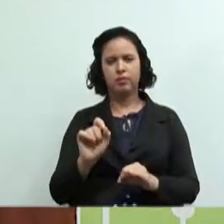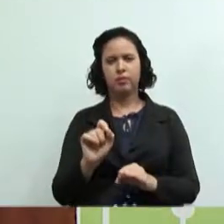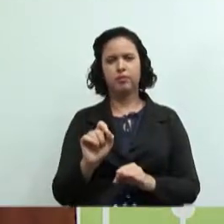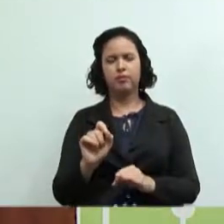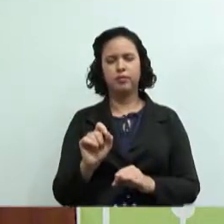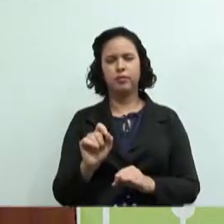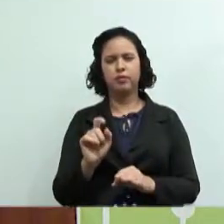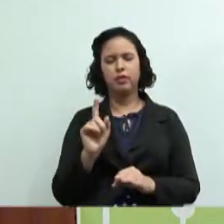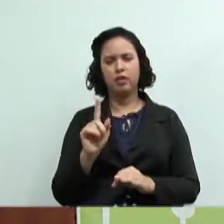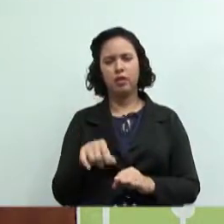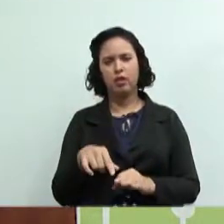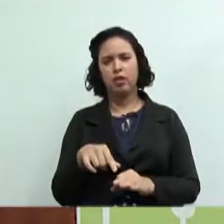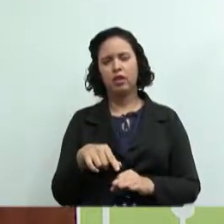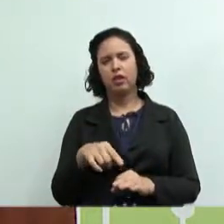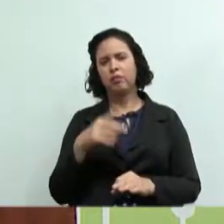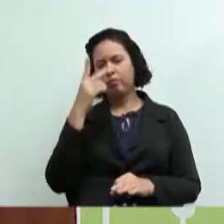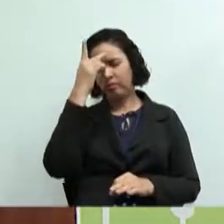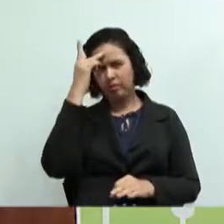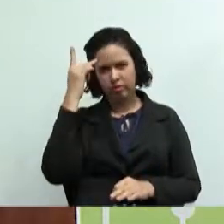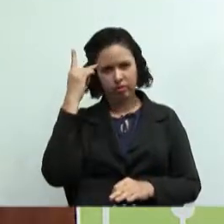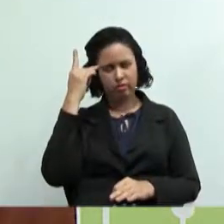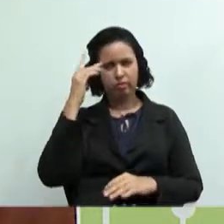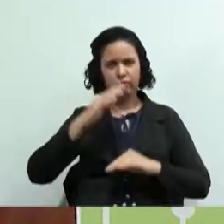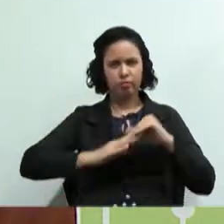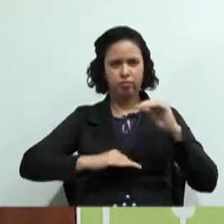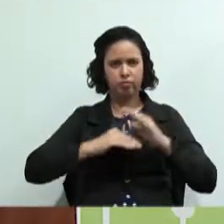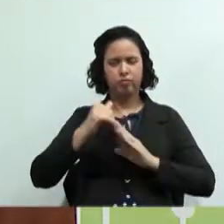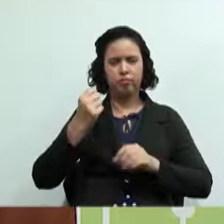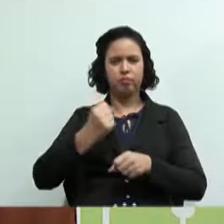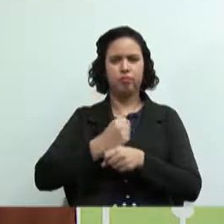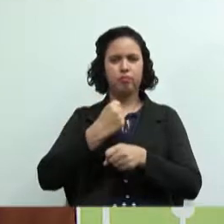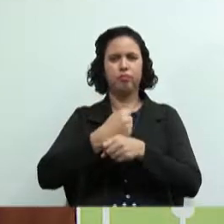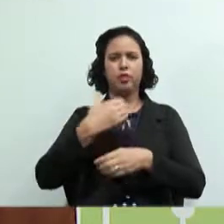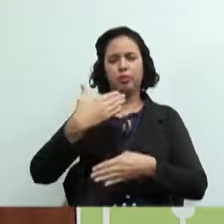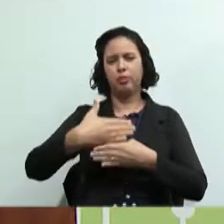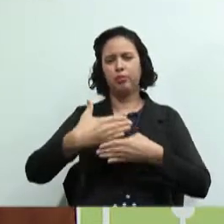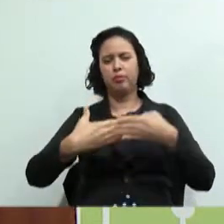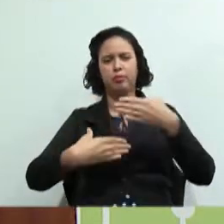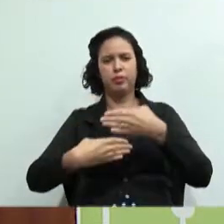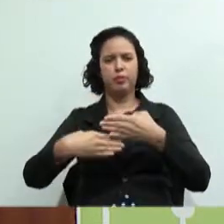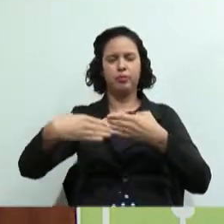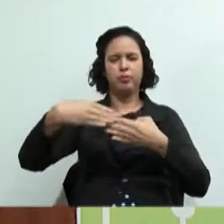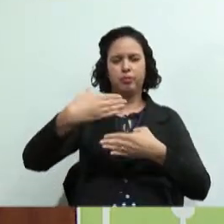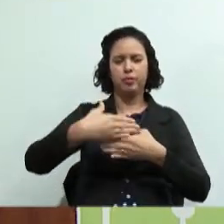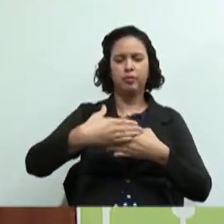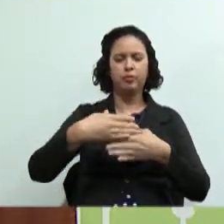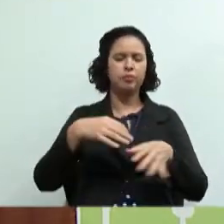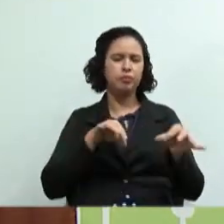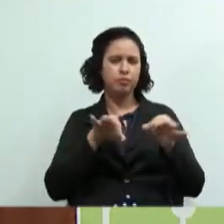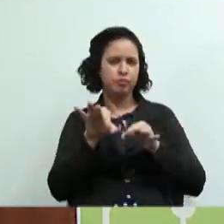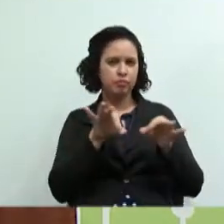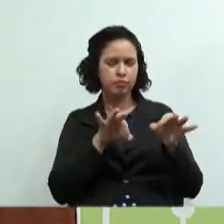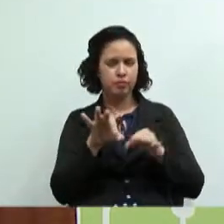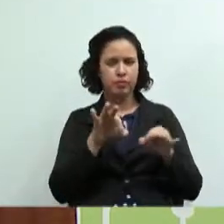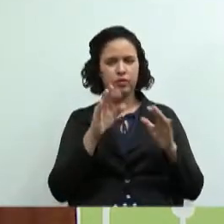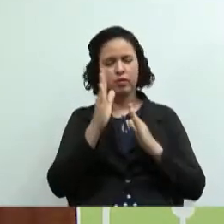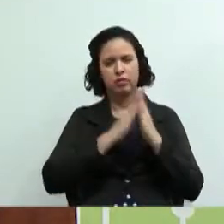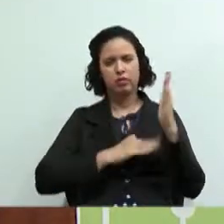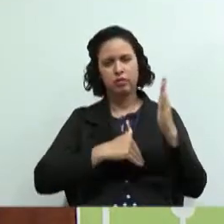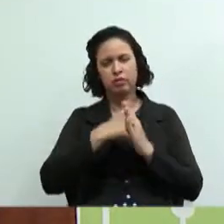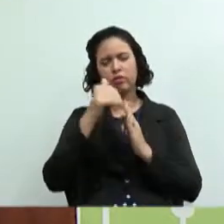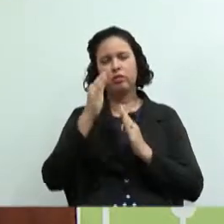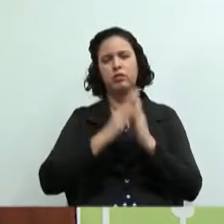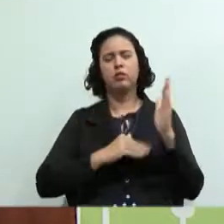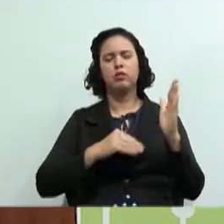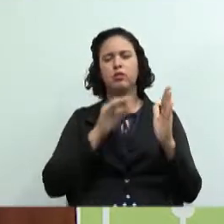pedreiros profissionais de obra de construção civil que se organizam pedreiros pintores eletricistas e bombeiros